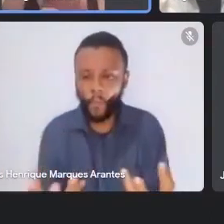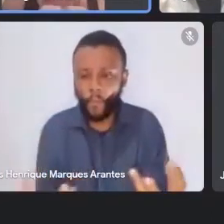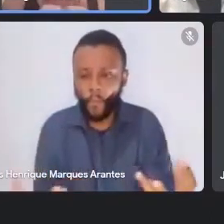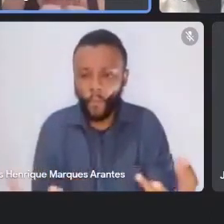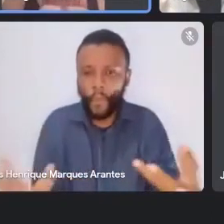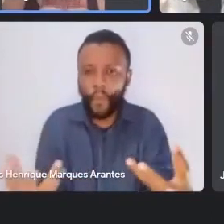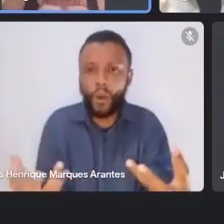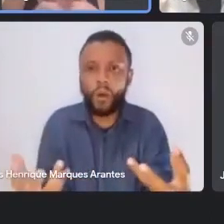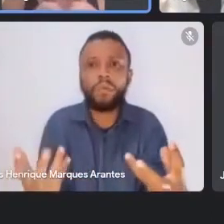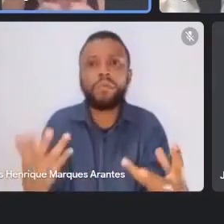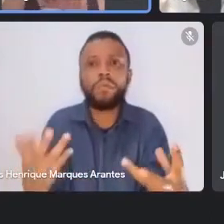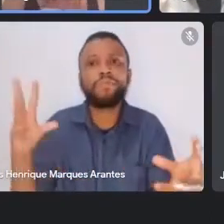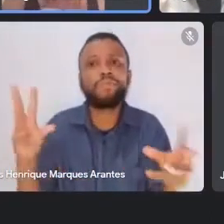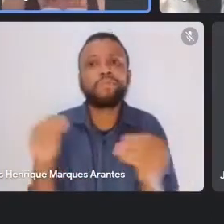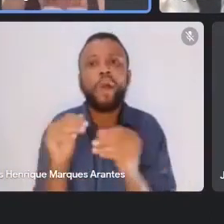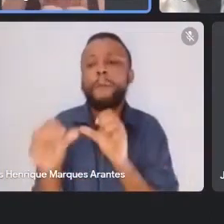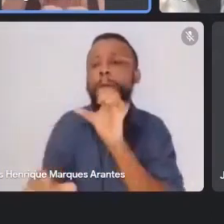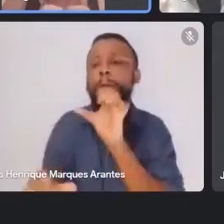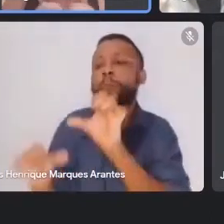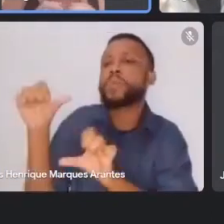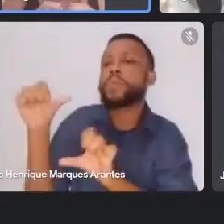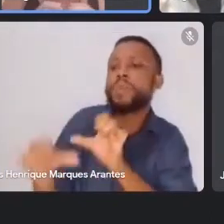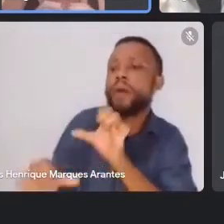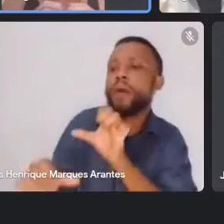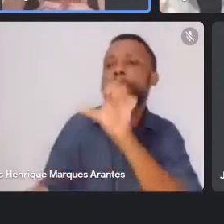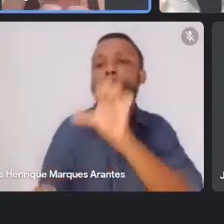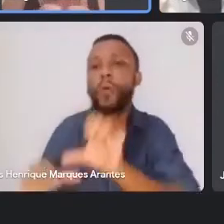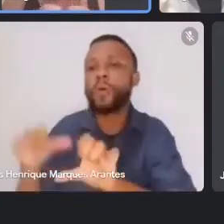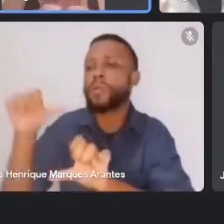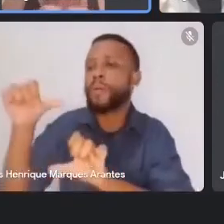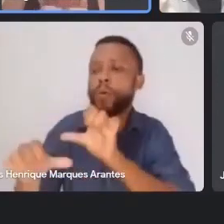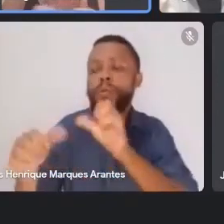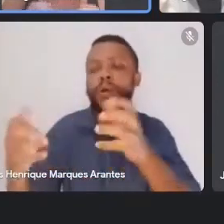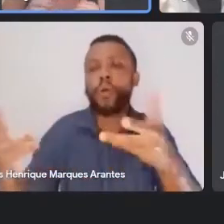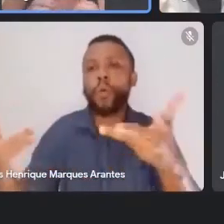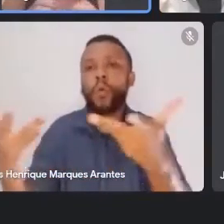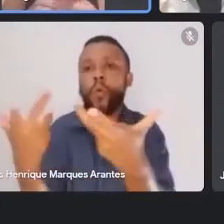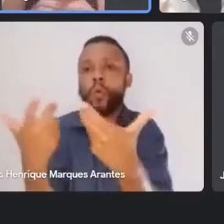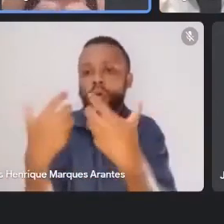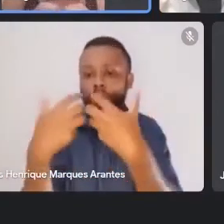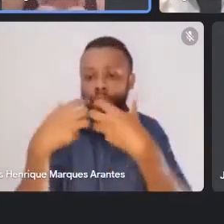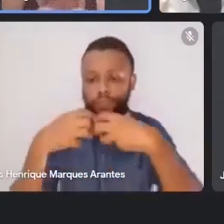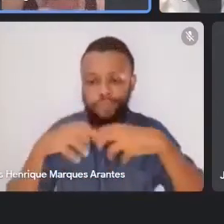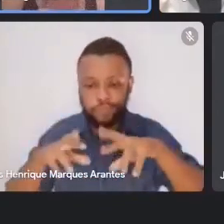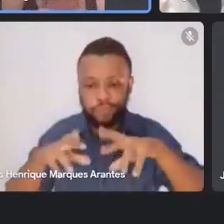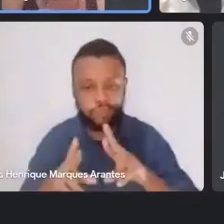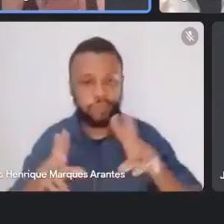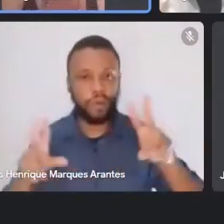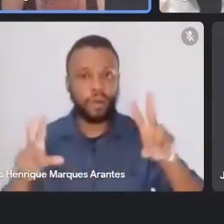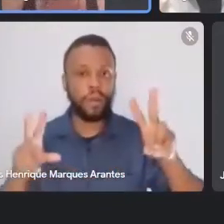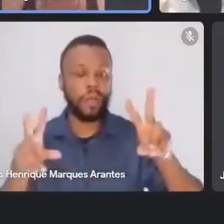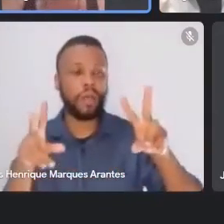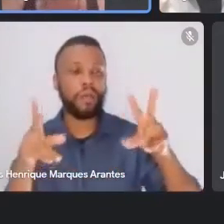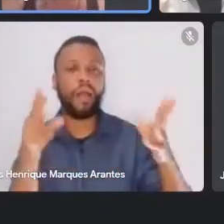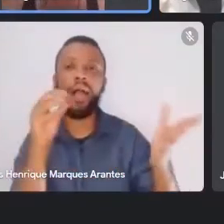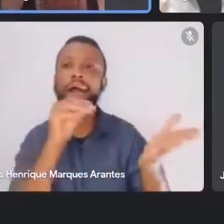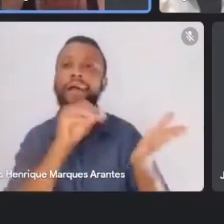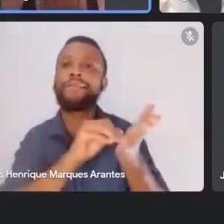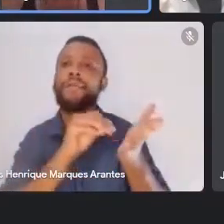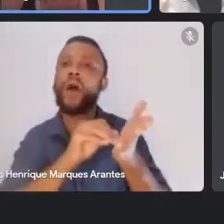transfigura-se em mutações fantásticas, contrastando com a desolação anterior.